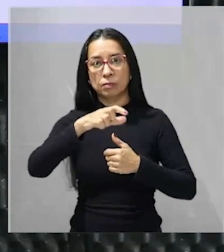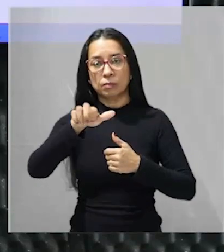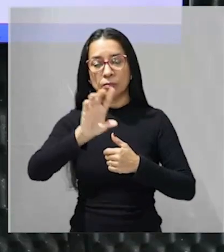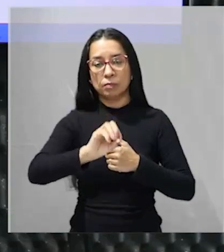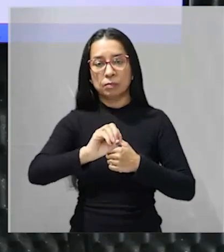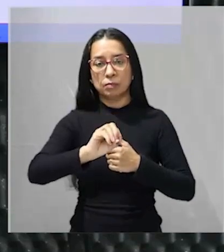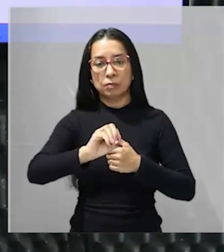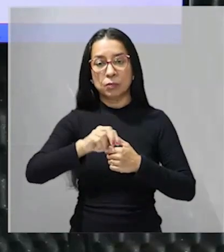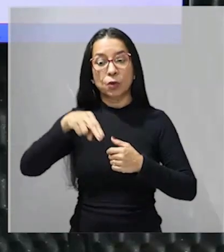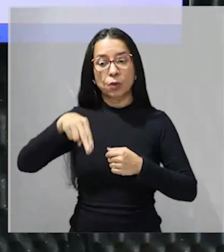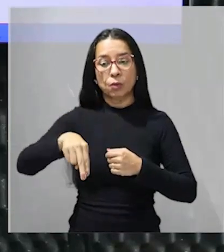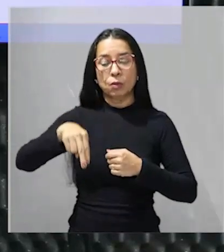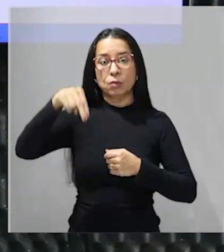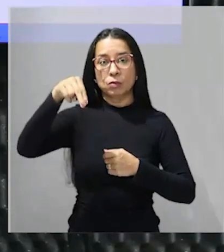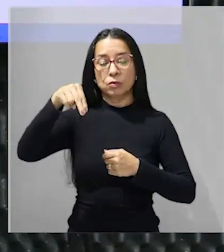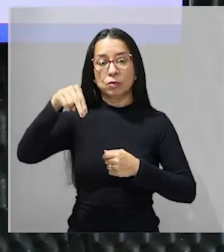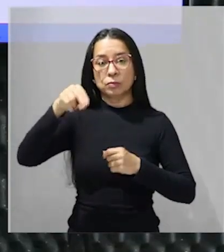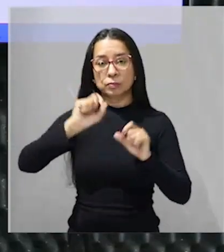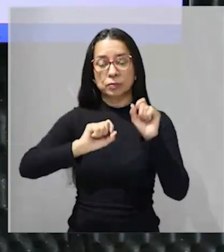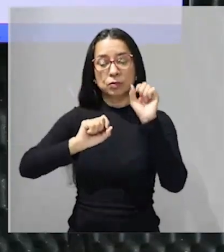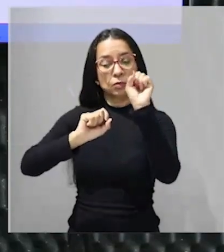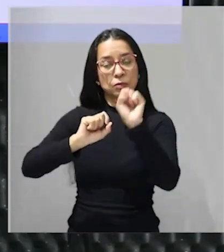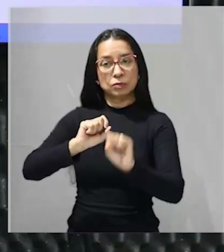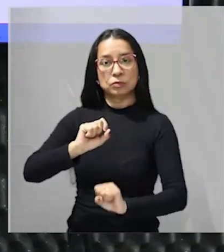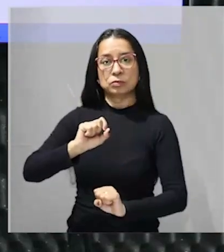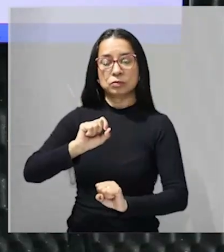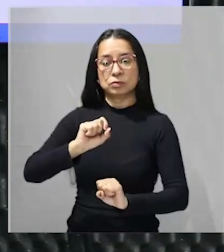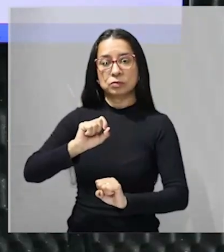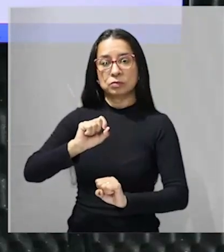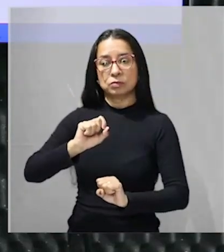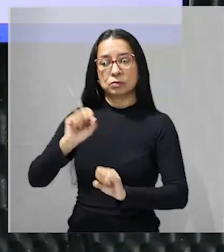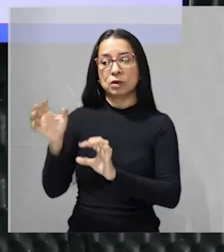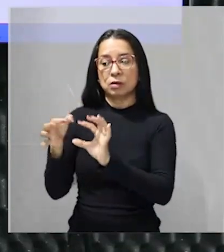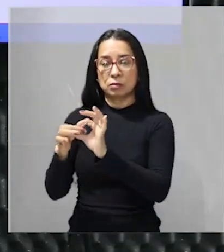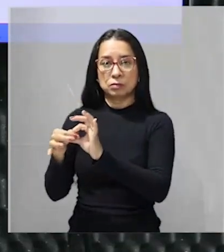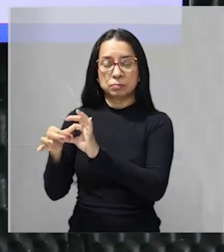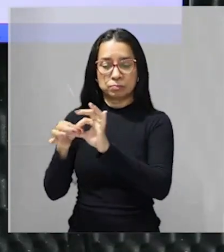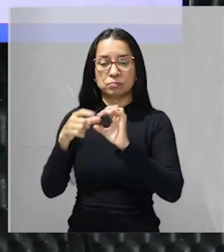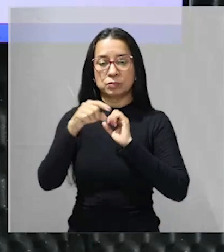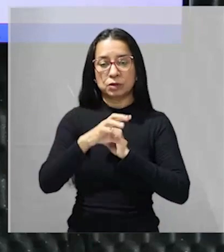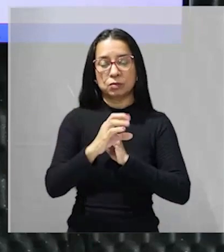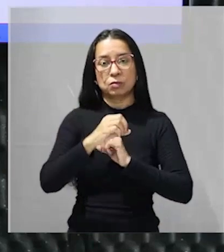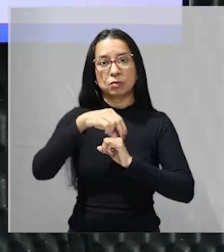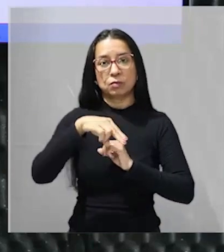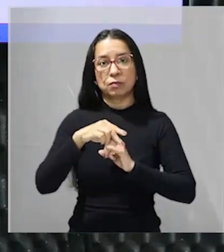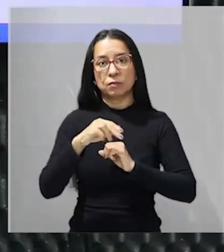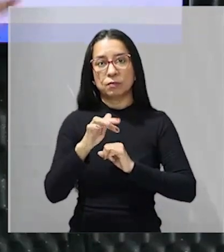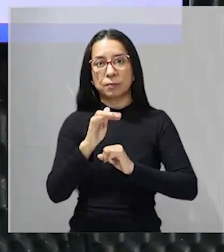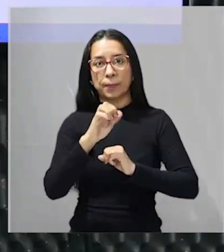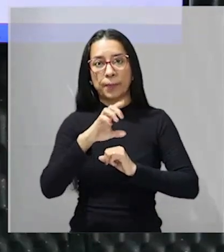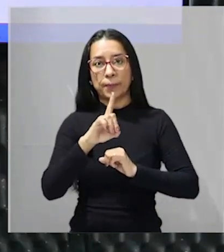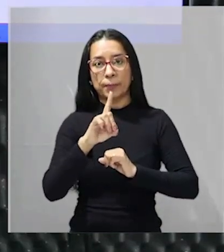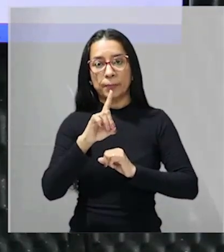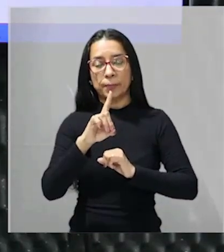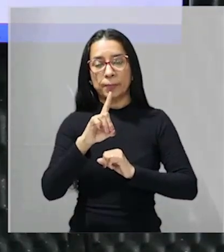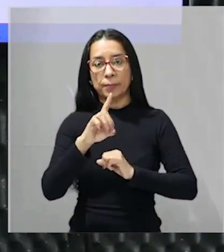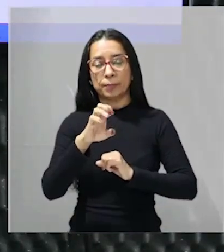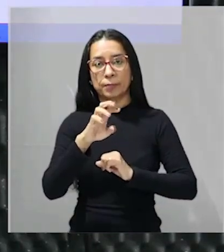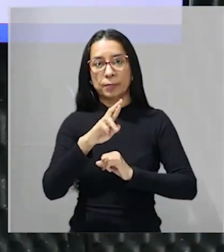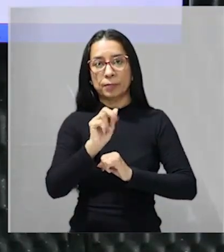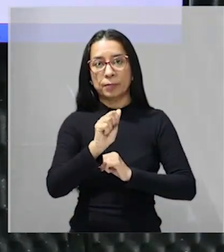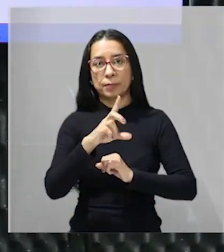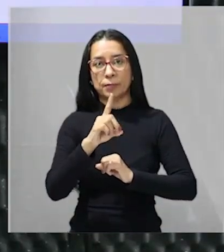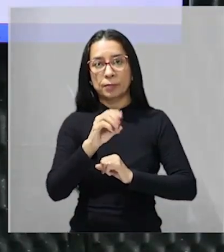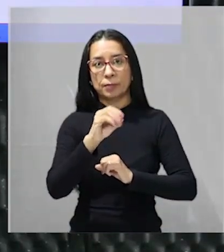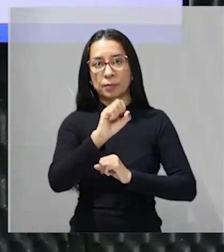e o sul que eram os confederados o norte que tinha um projeto urbano industrial o